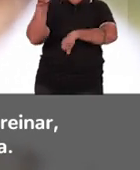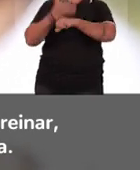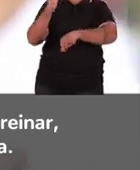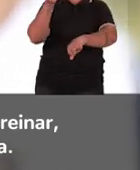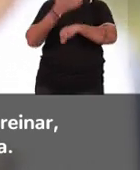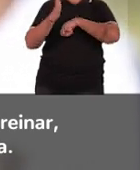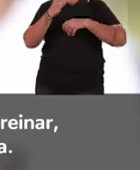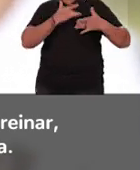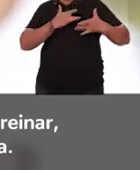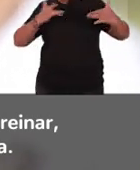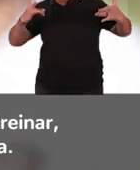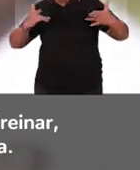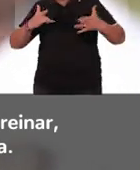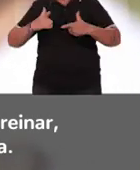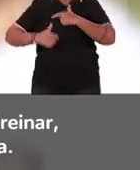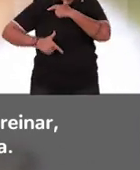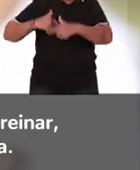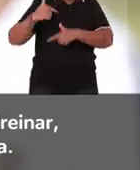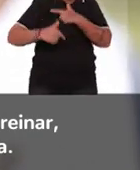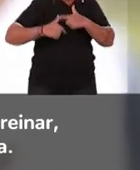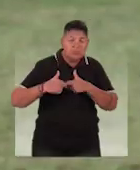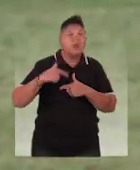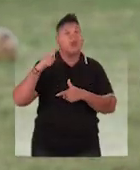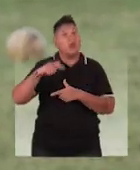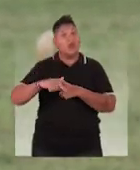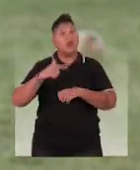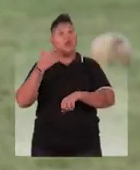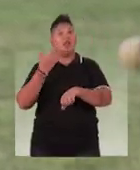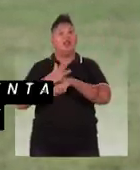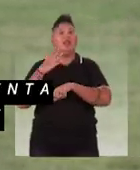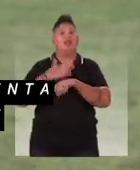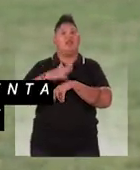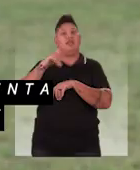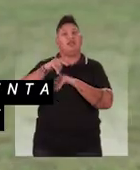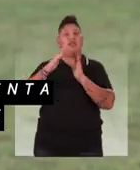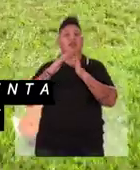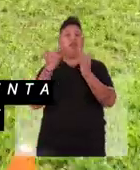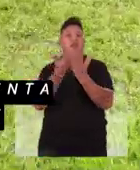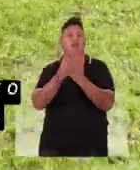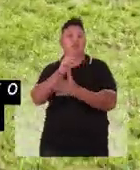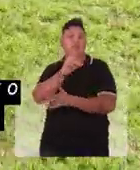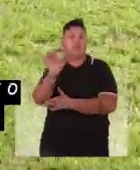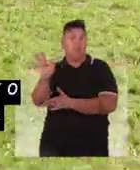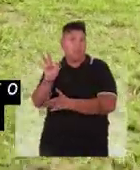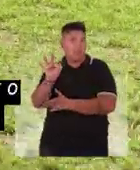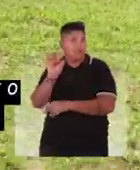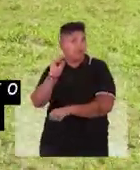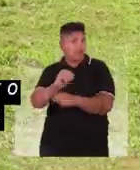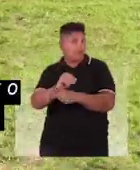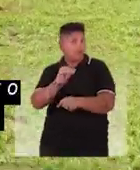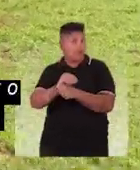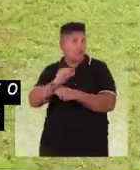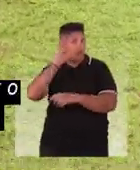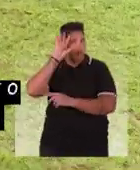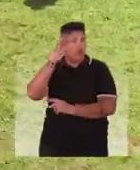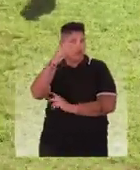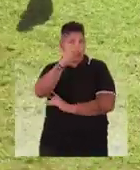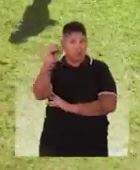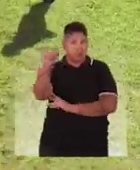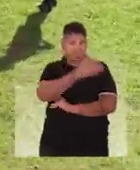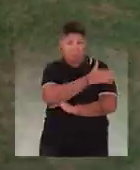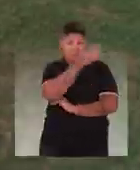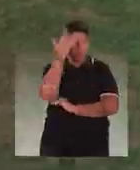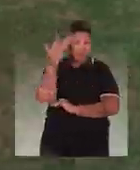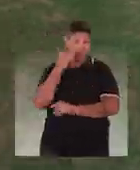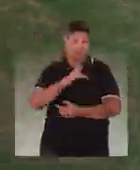comecei a treinar, me dedicar e toda essa batalha aí. Ele frequenta essa escolinha de futebol no Distrito Federal, que cuida do sonho de 100